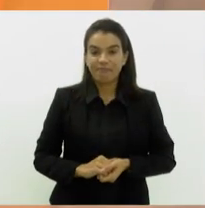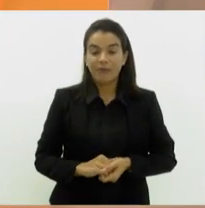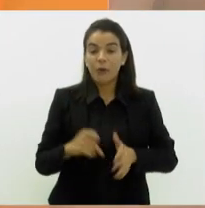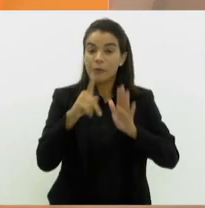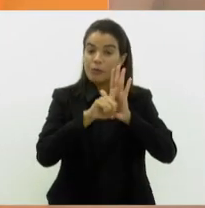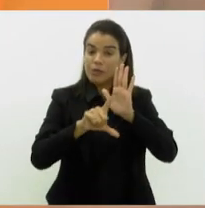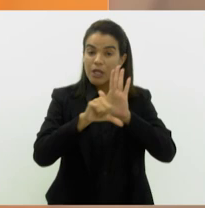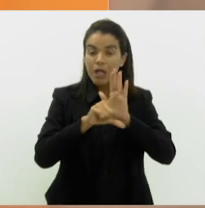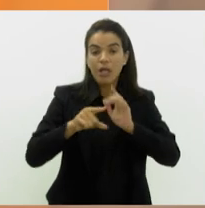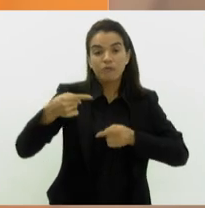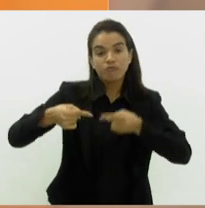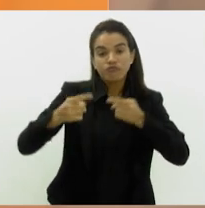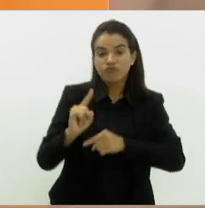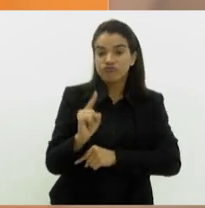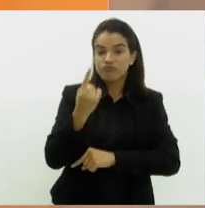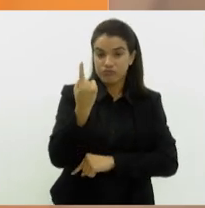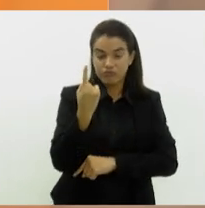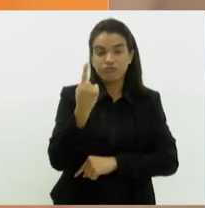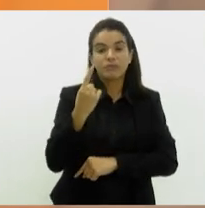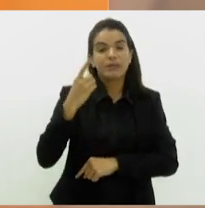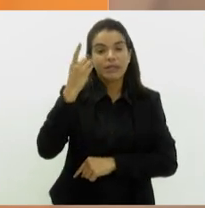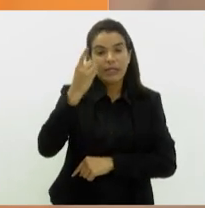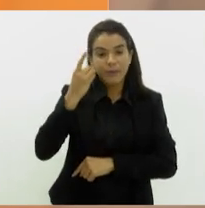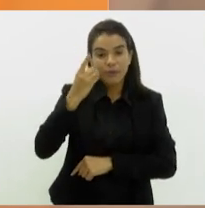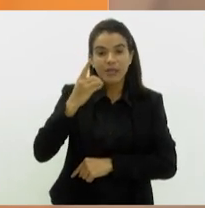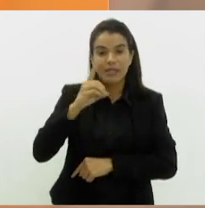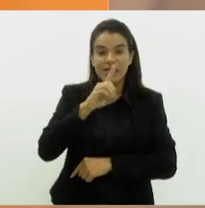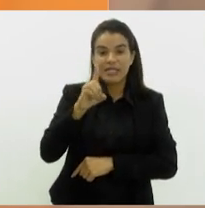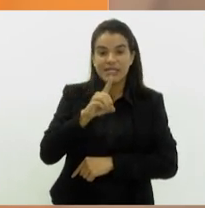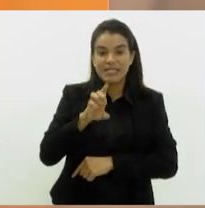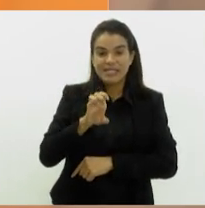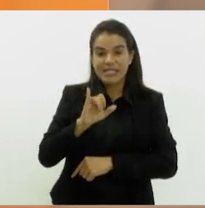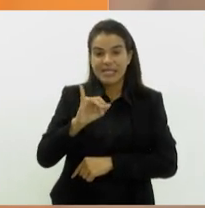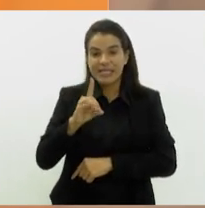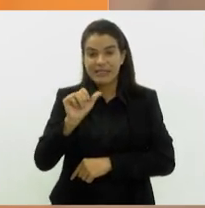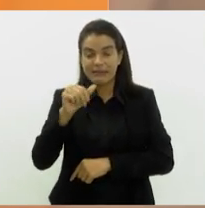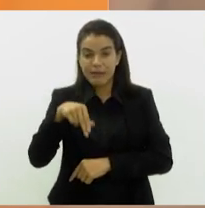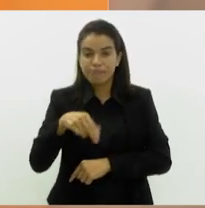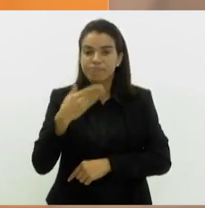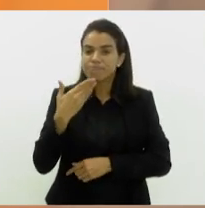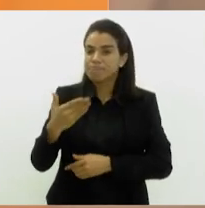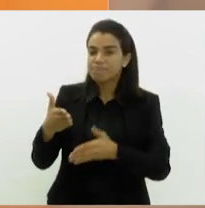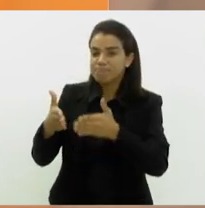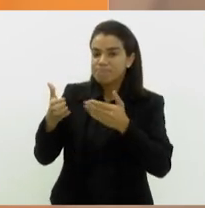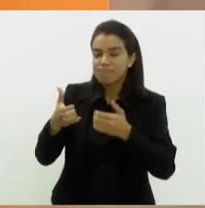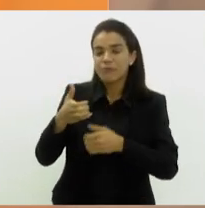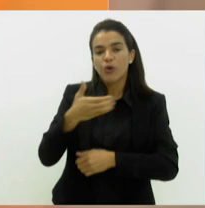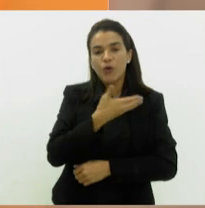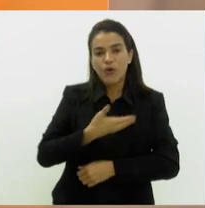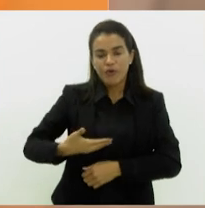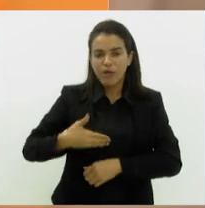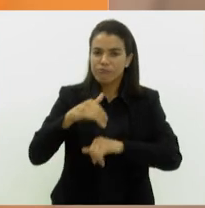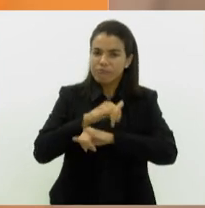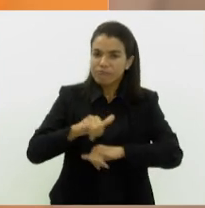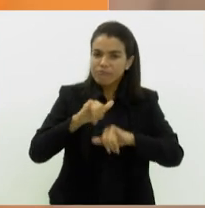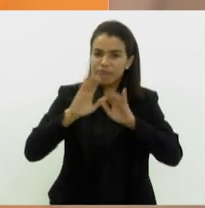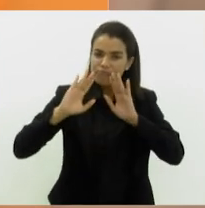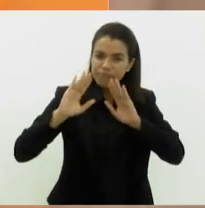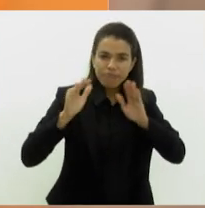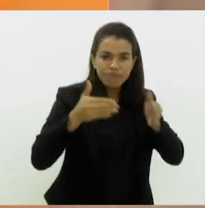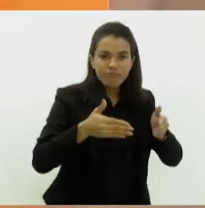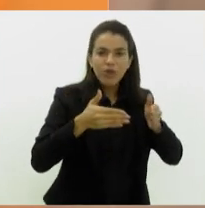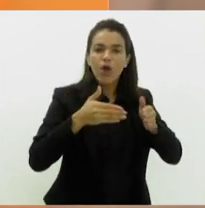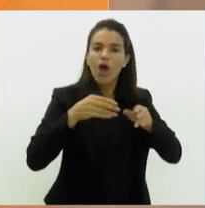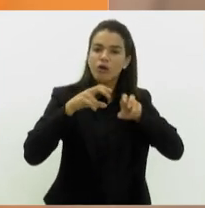Em discussão única, projeto da deputada Zeidan, que solicita que o governo do Estado realize campanhas voltadas aos